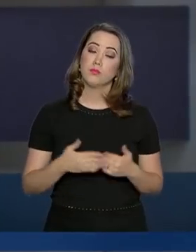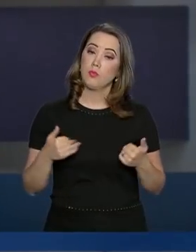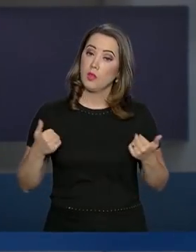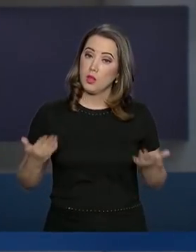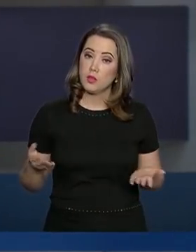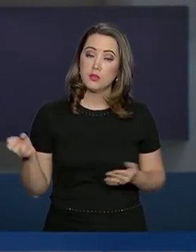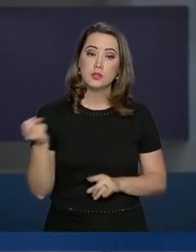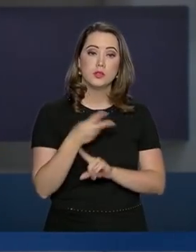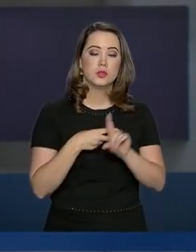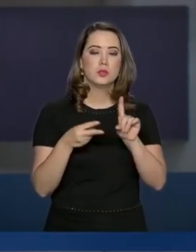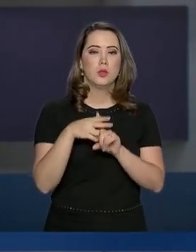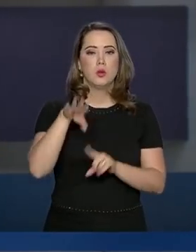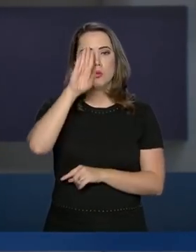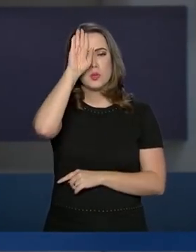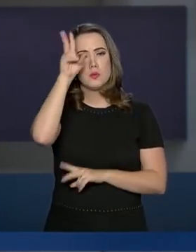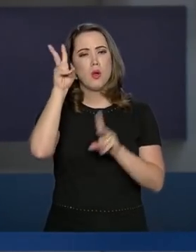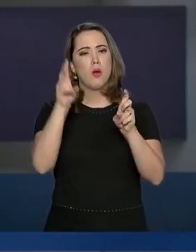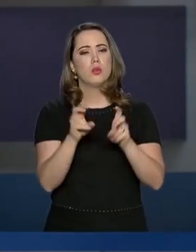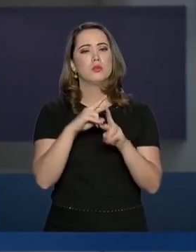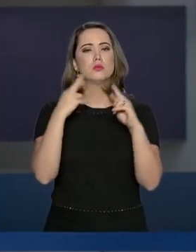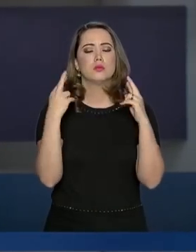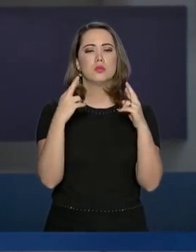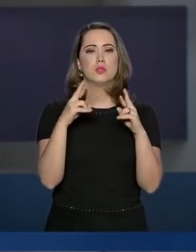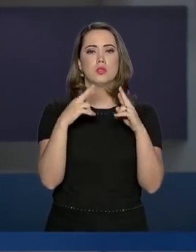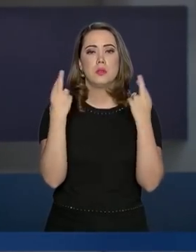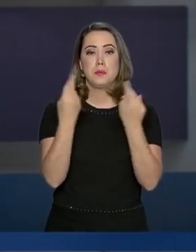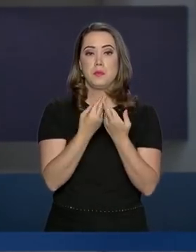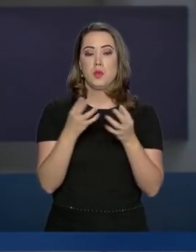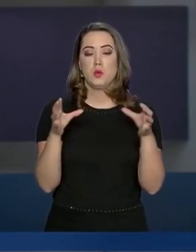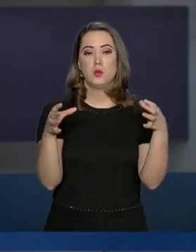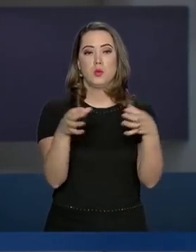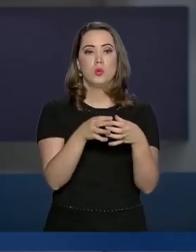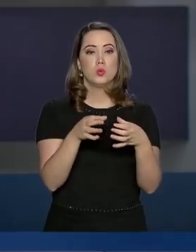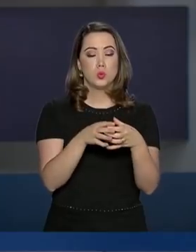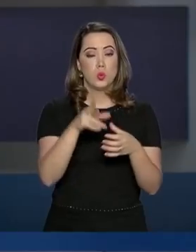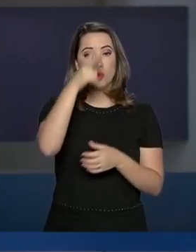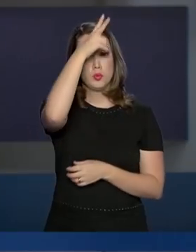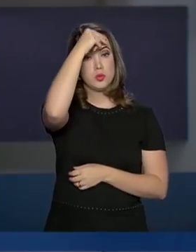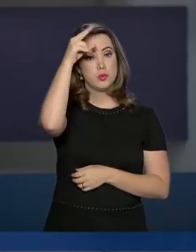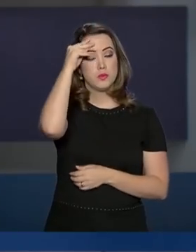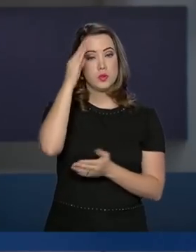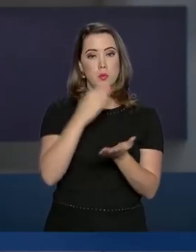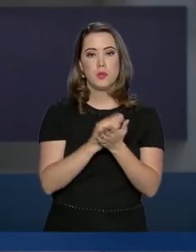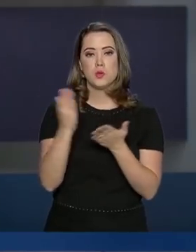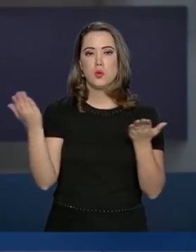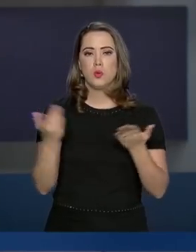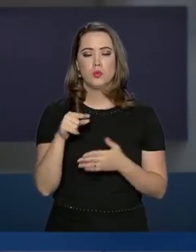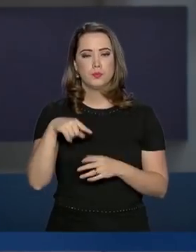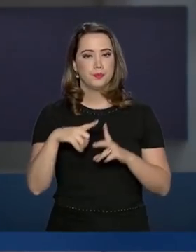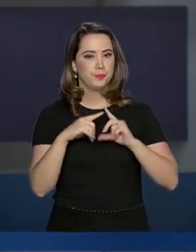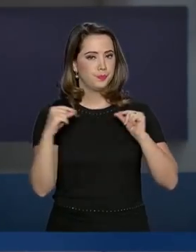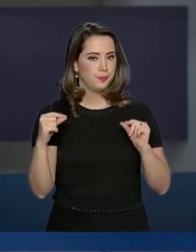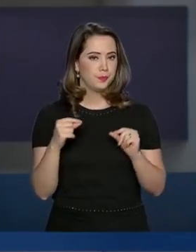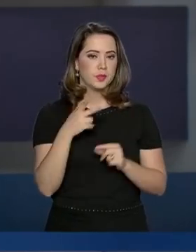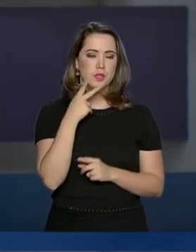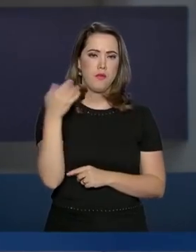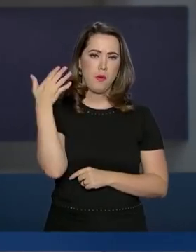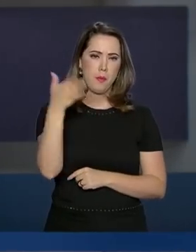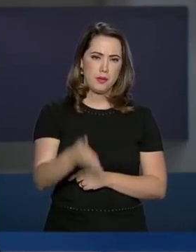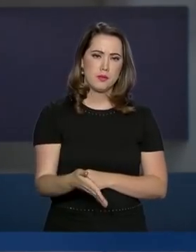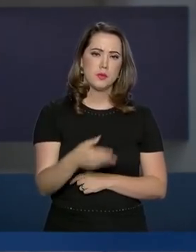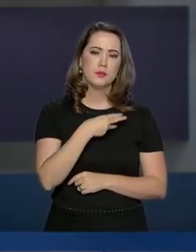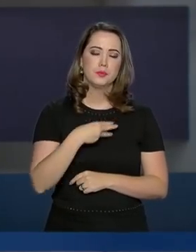nova previdência é o principal assunto da reunião geral da Frente Nacional de Prefeitos, que começou hoje em Brasília, e contou com a